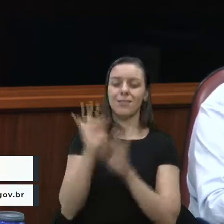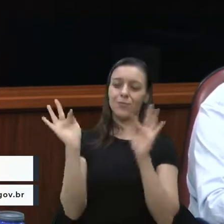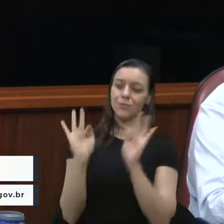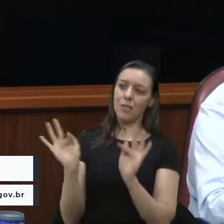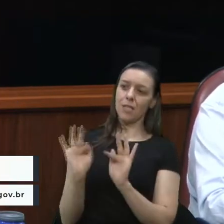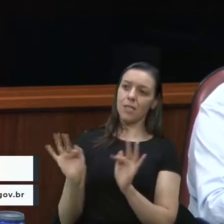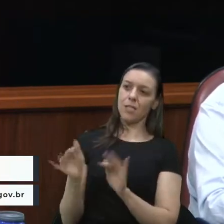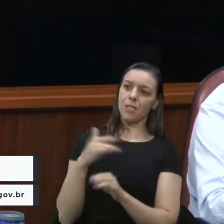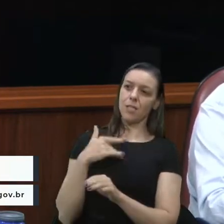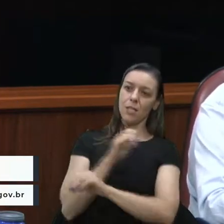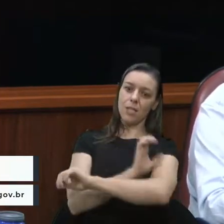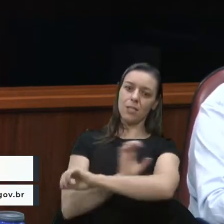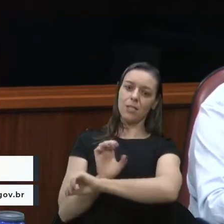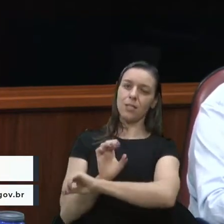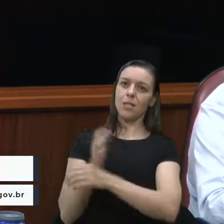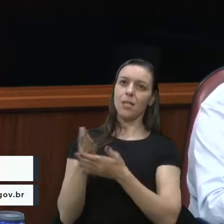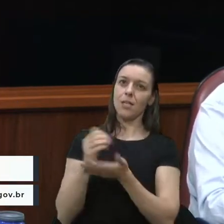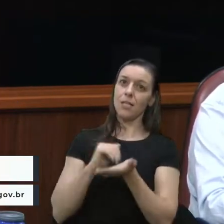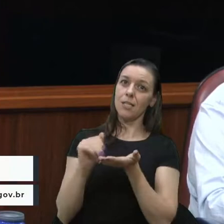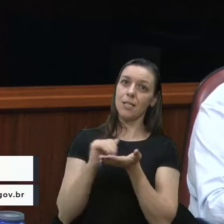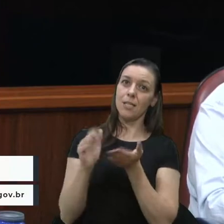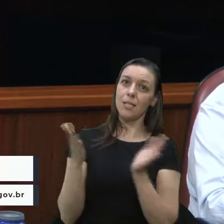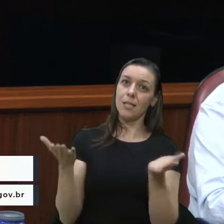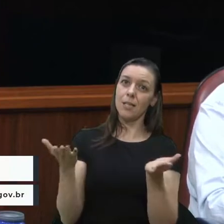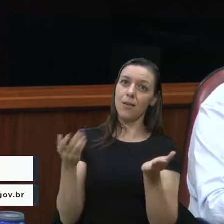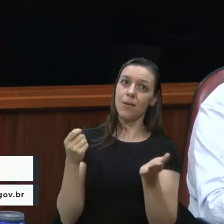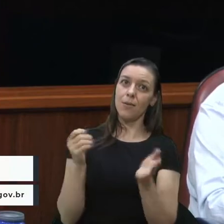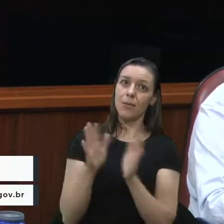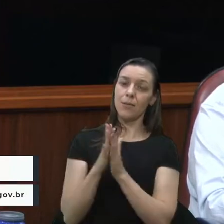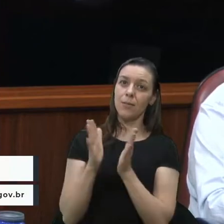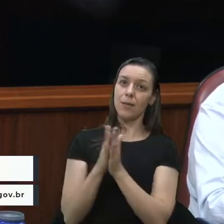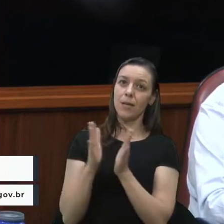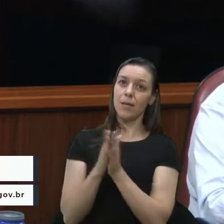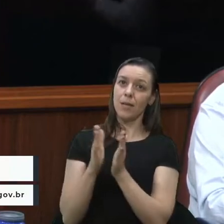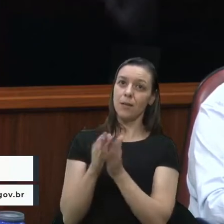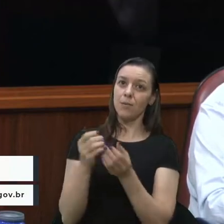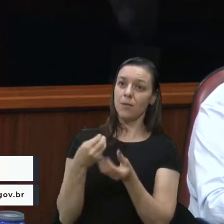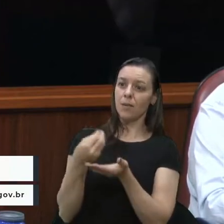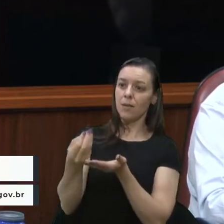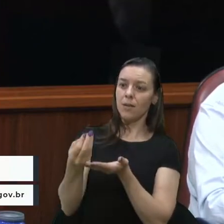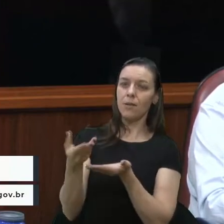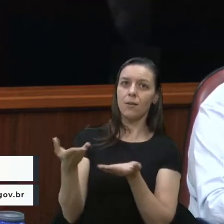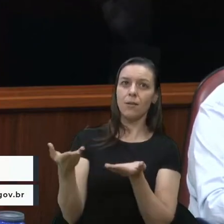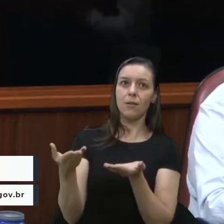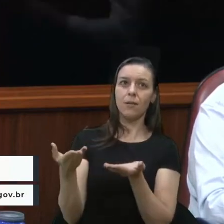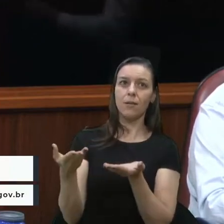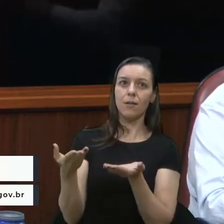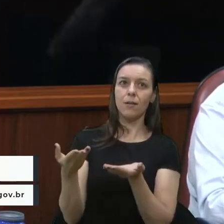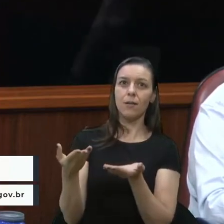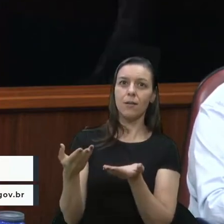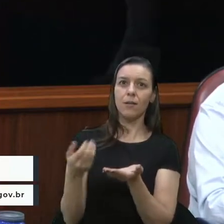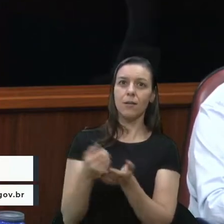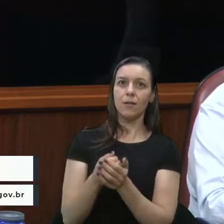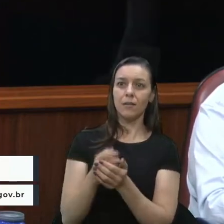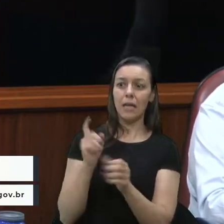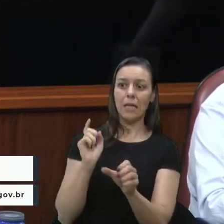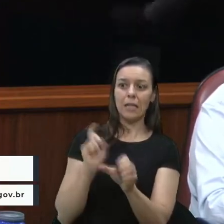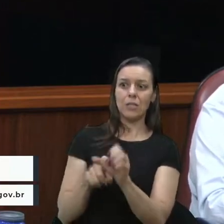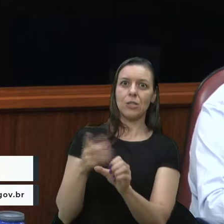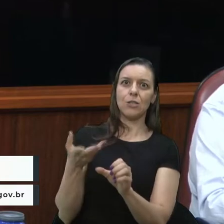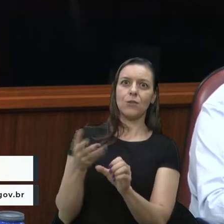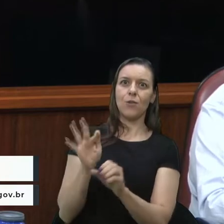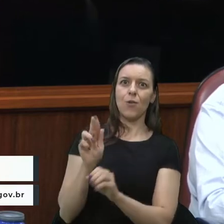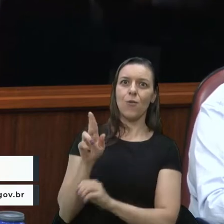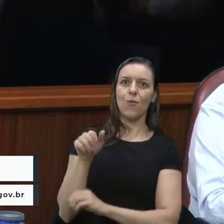ter um estagiário da Secretaria da Habitação batendo palma para entregar uma cartinha que a pessoa está em dívida com o FUNCAP.